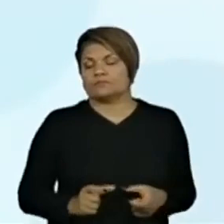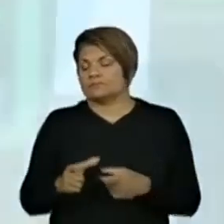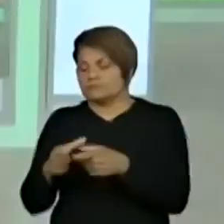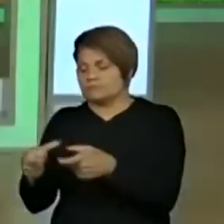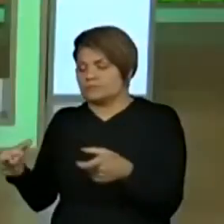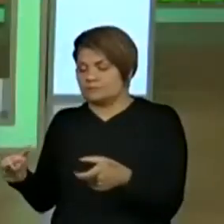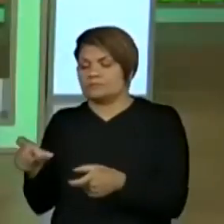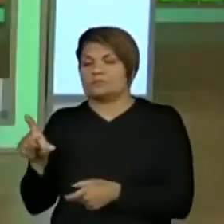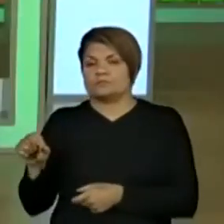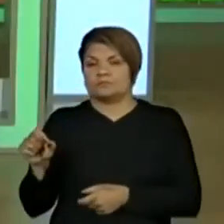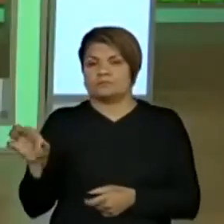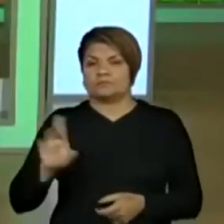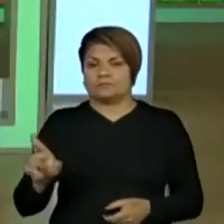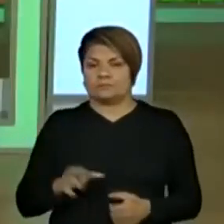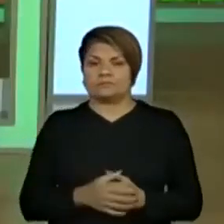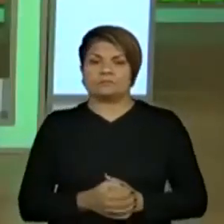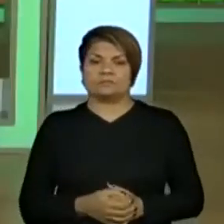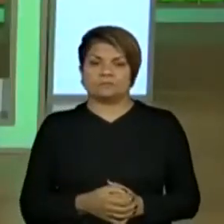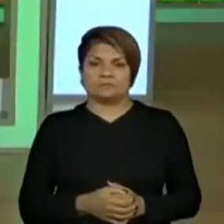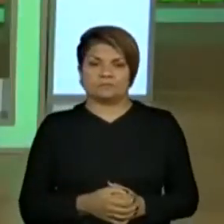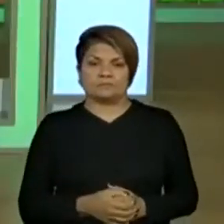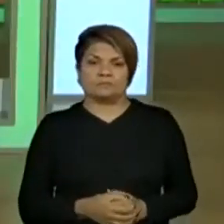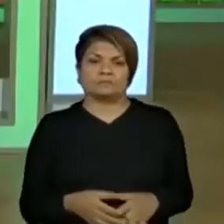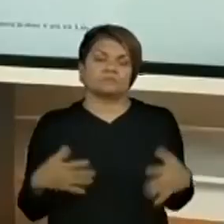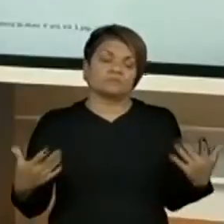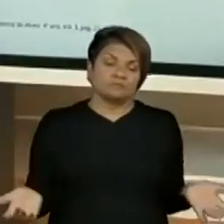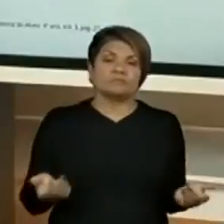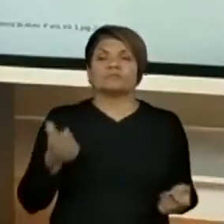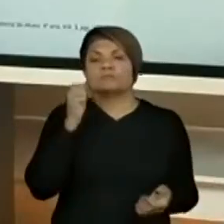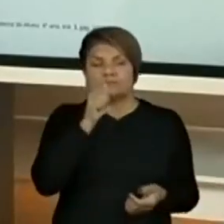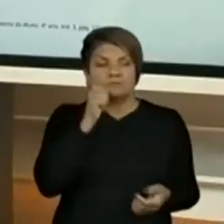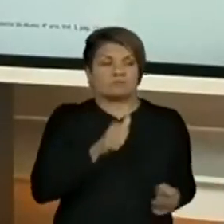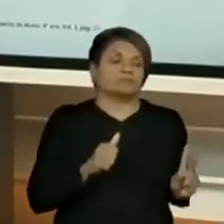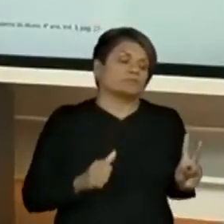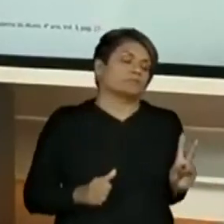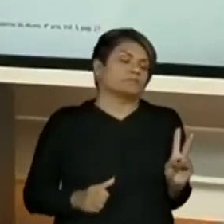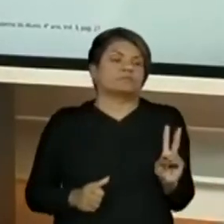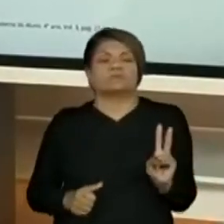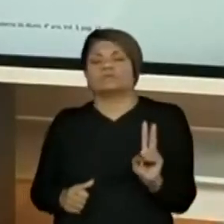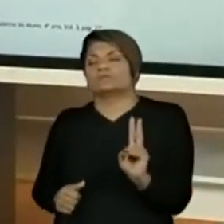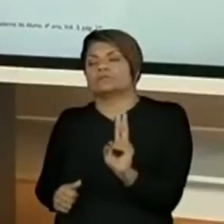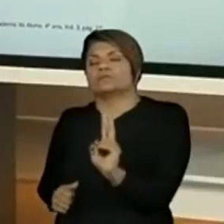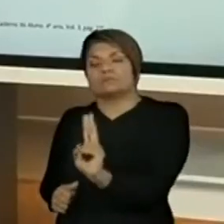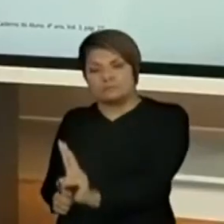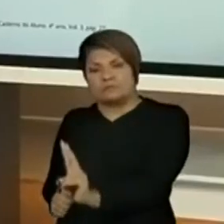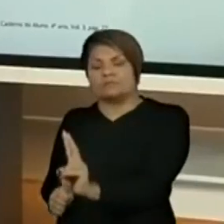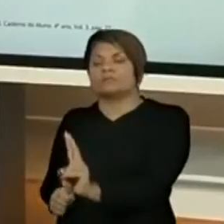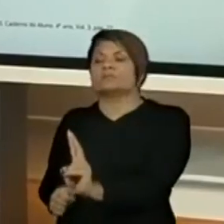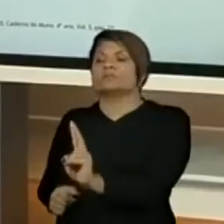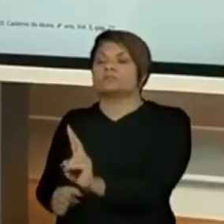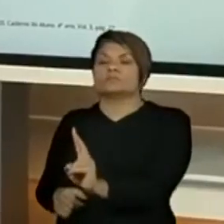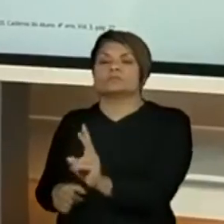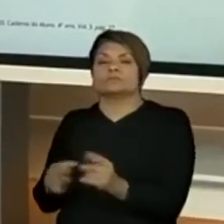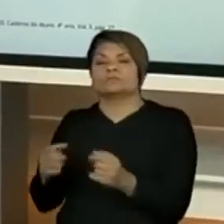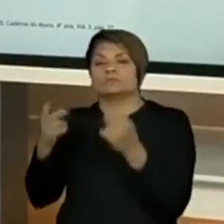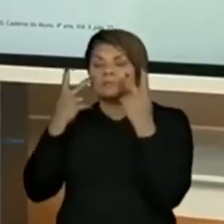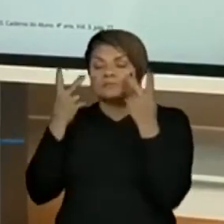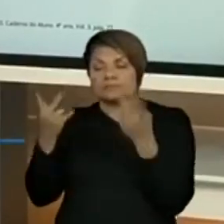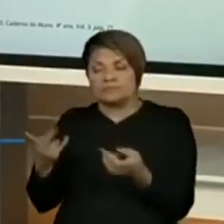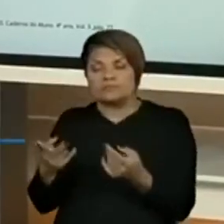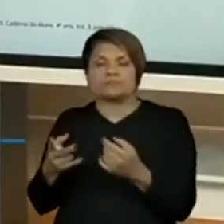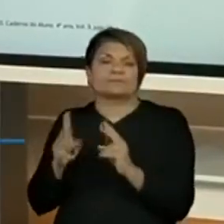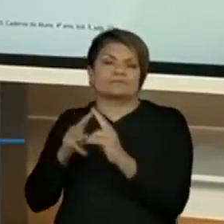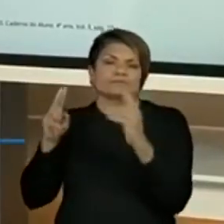Ok, vamos lá, vamos entender. Então, foram lá para fazer a visita ao museu e o avô disse que comprou umas frutas para fazer uma